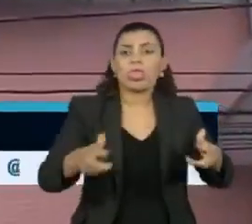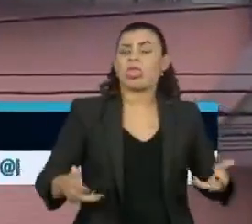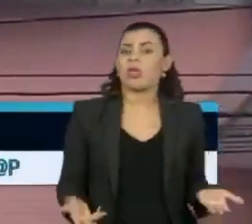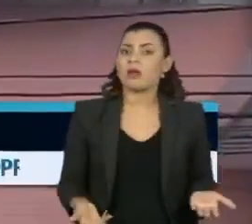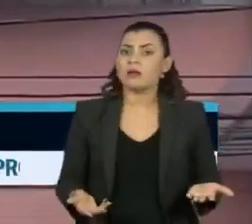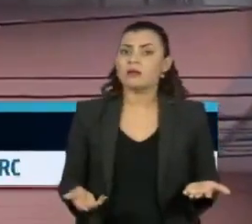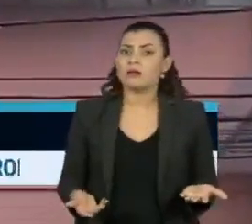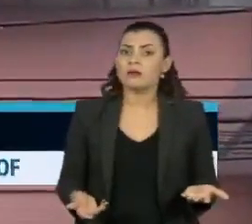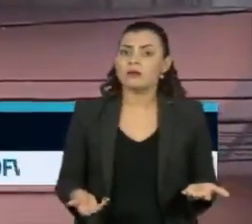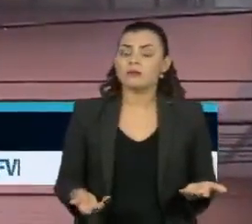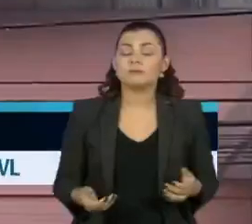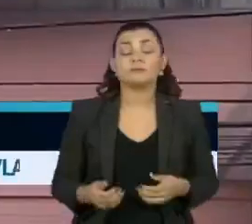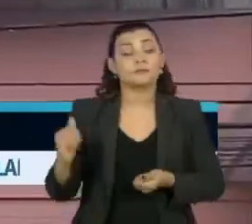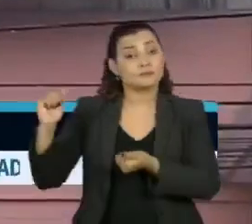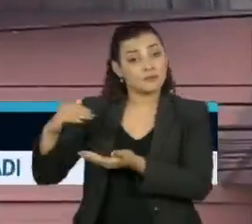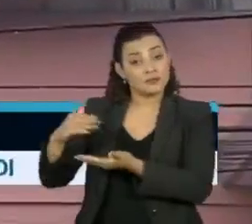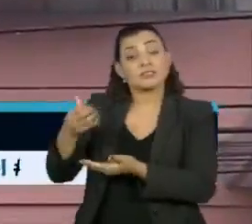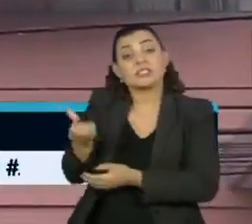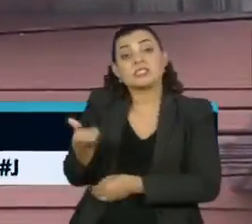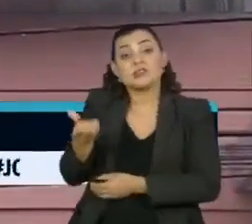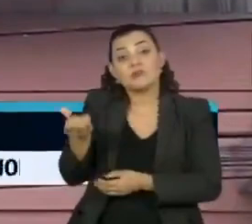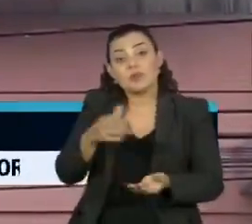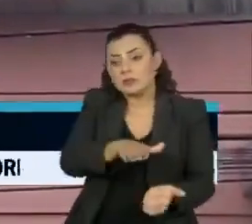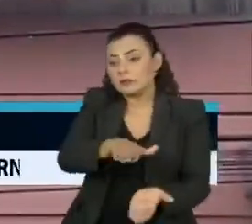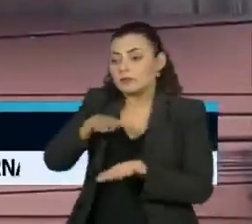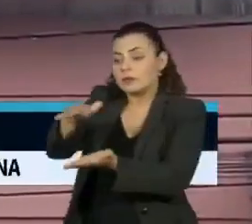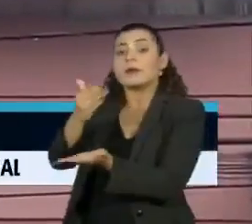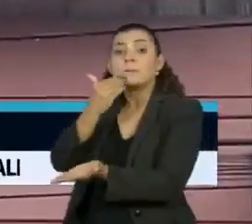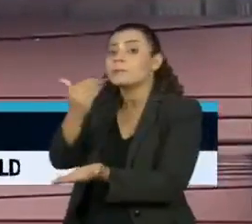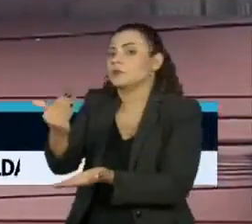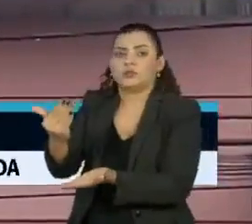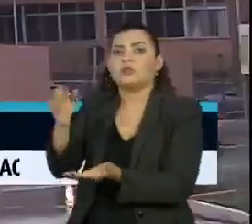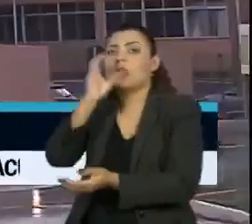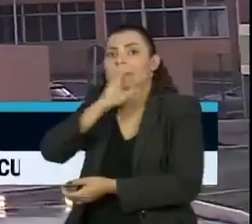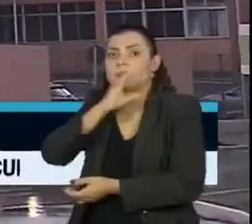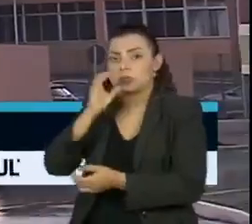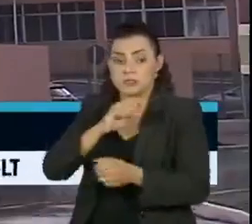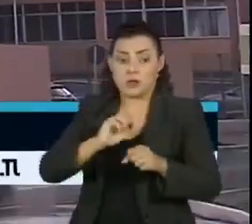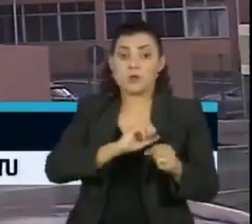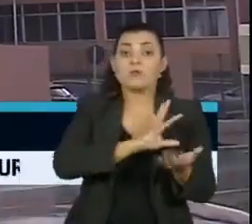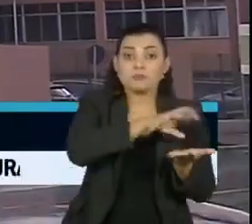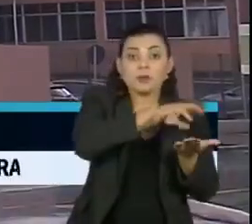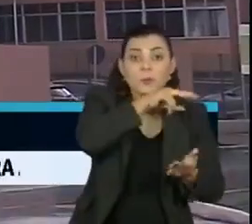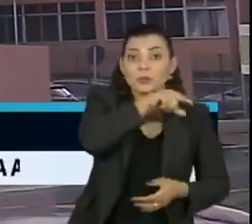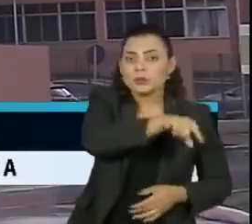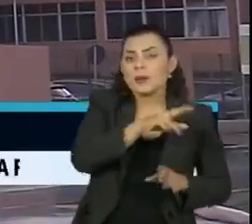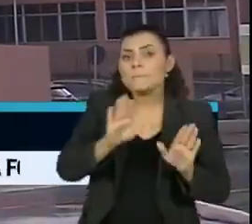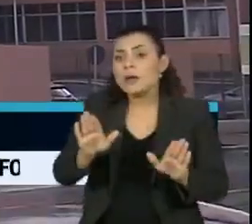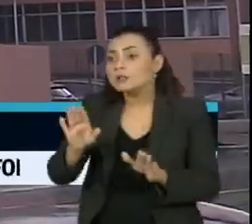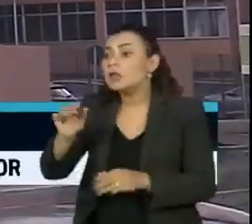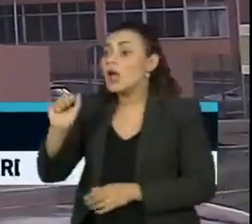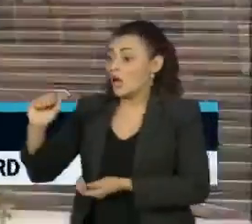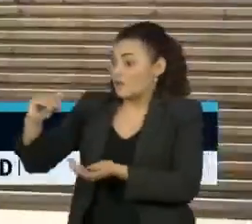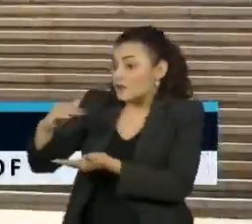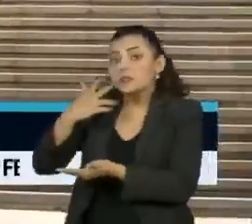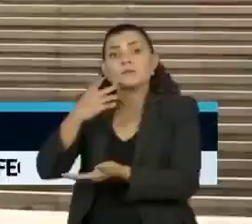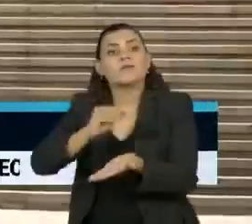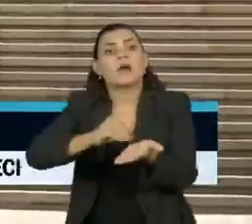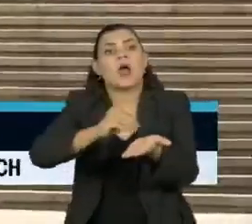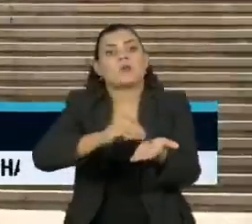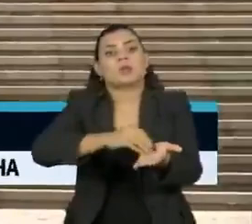reguladora recebeu na última sexta-feira o pedido de uso emergencial da Coronavac. Mas a Anvisa acusa que faltam documentos.